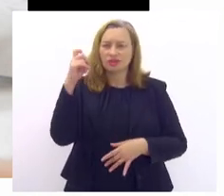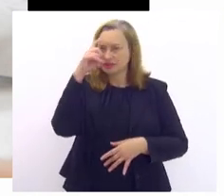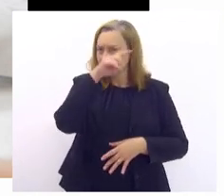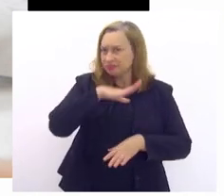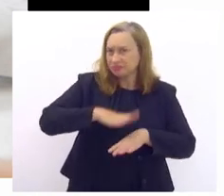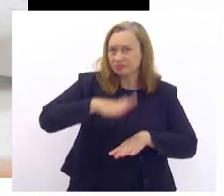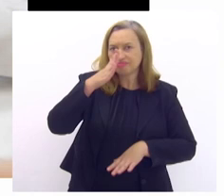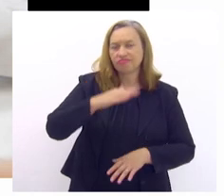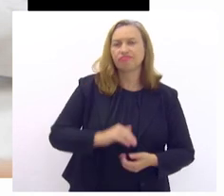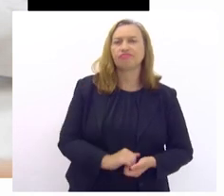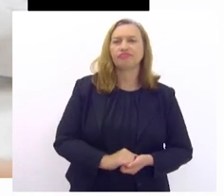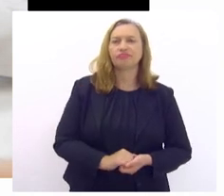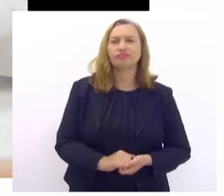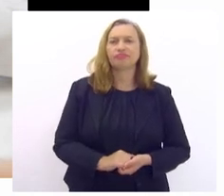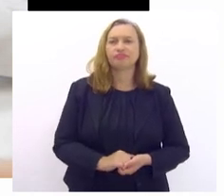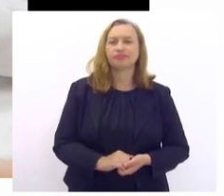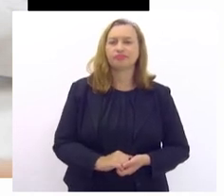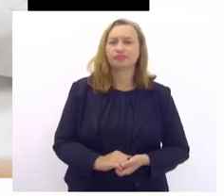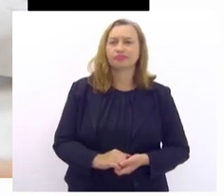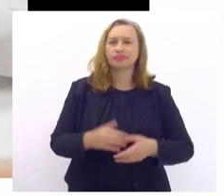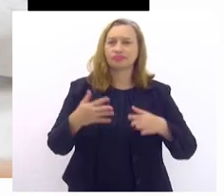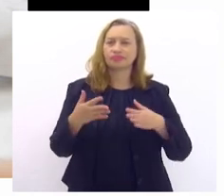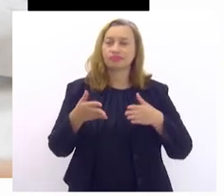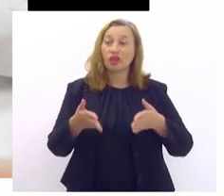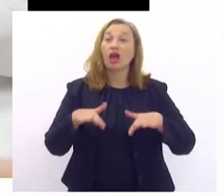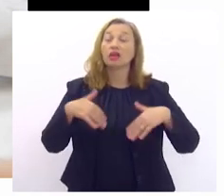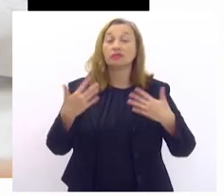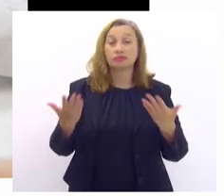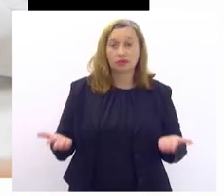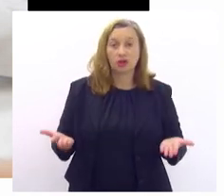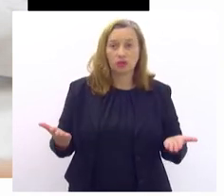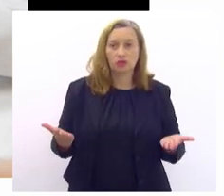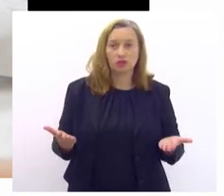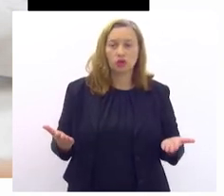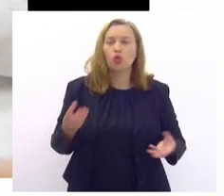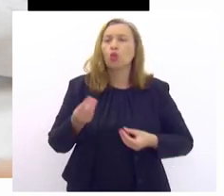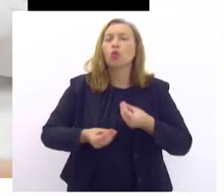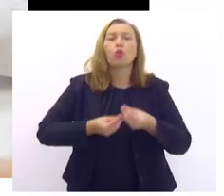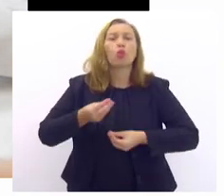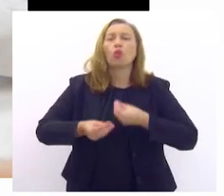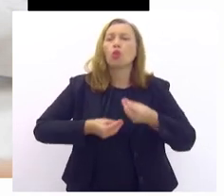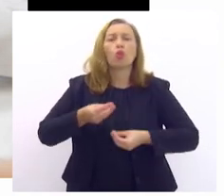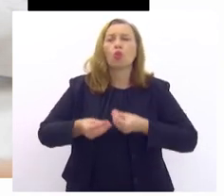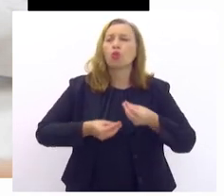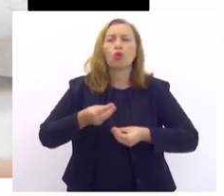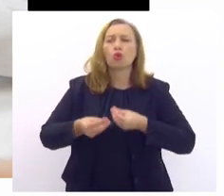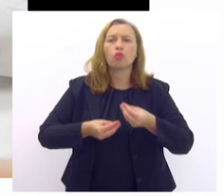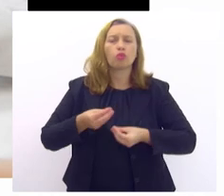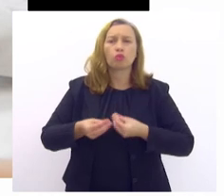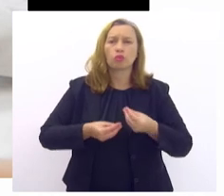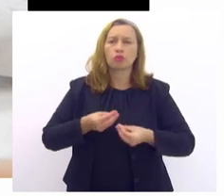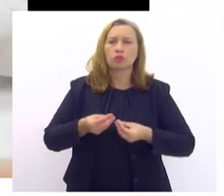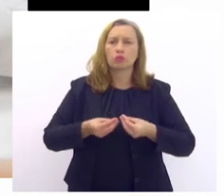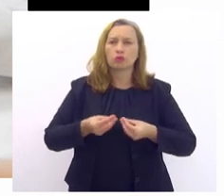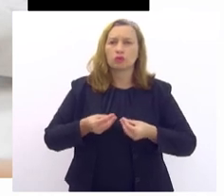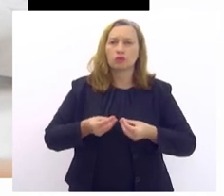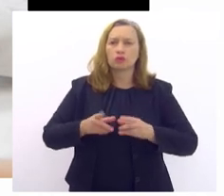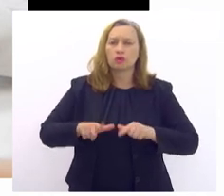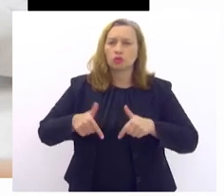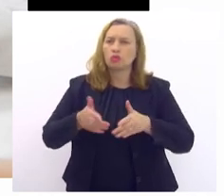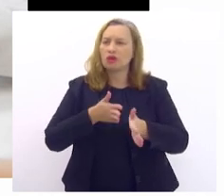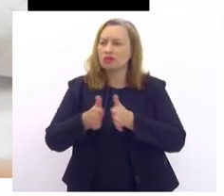mais evidente. Então, como a gente pode fazer, tentar fazer, para que esse